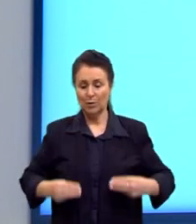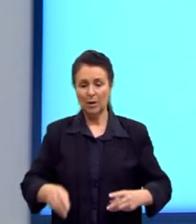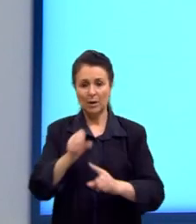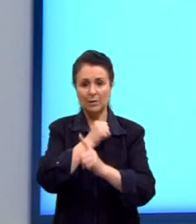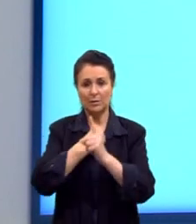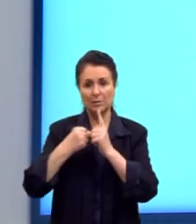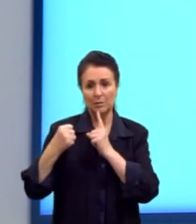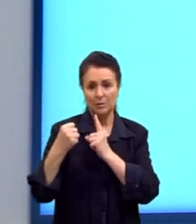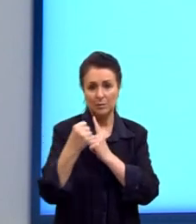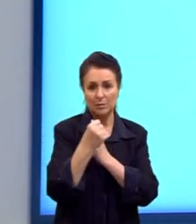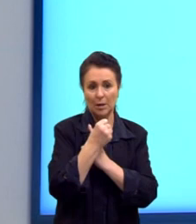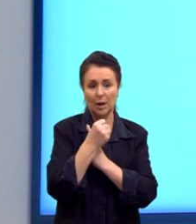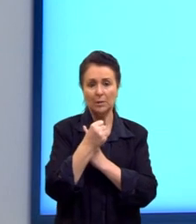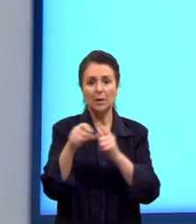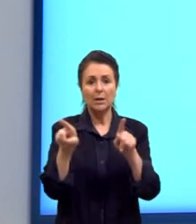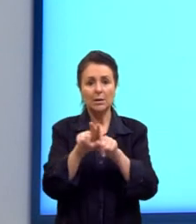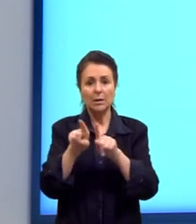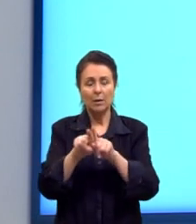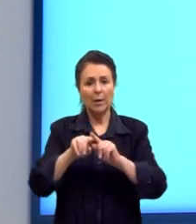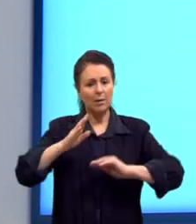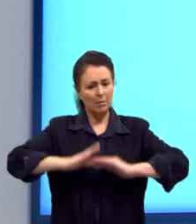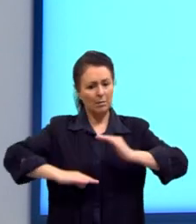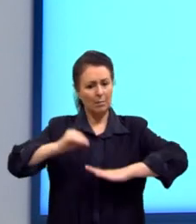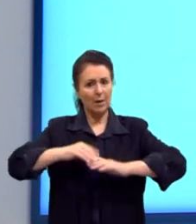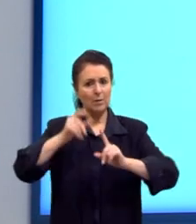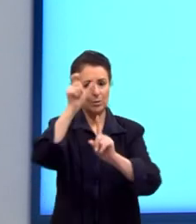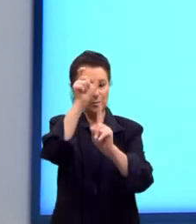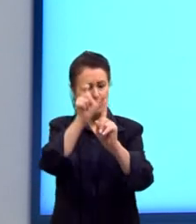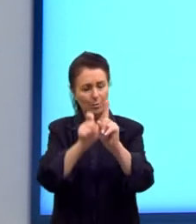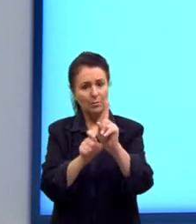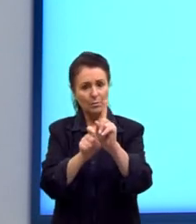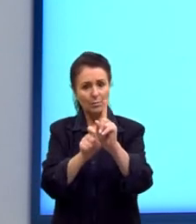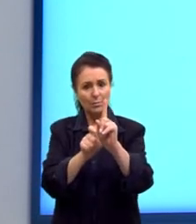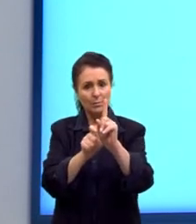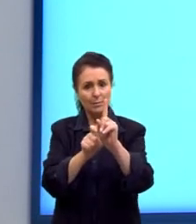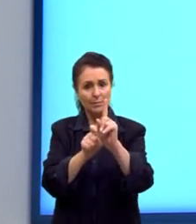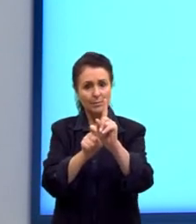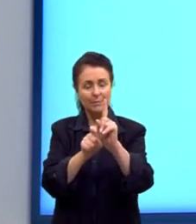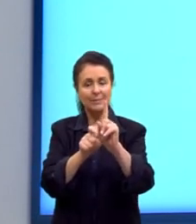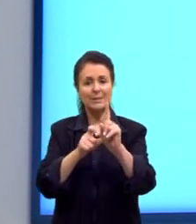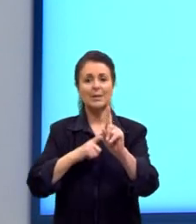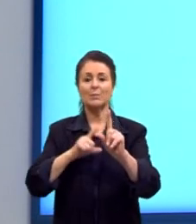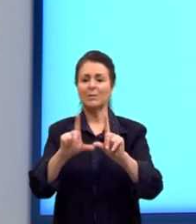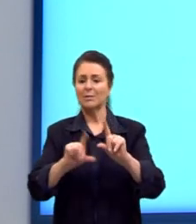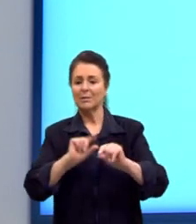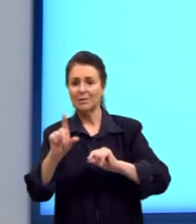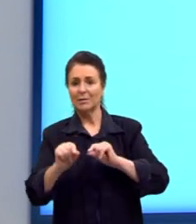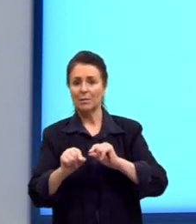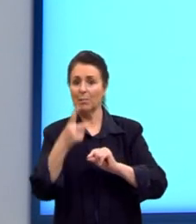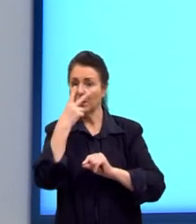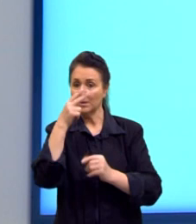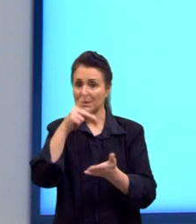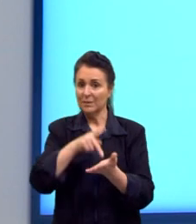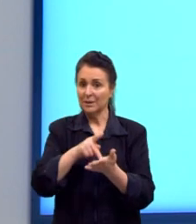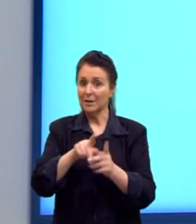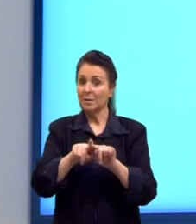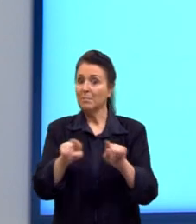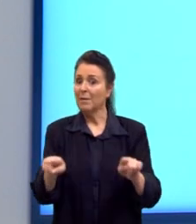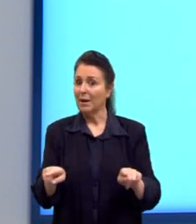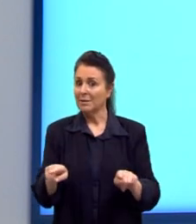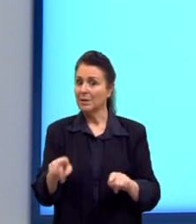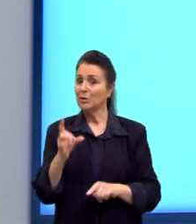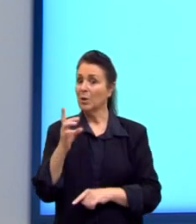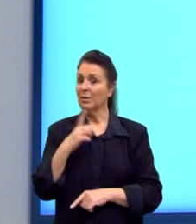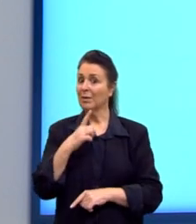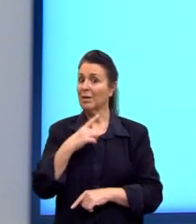Determinismo na atuação dos personagens. Então, nós temos essas alternativas como verdadeiras. E a única que está